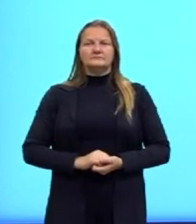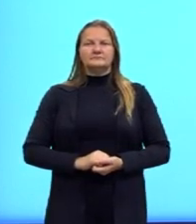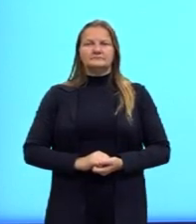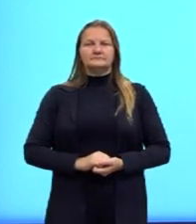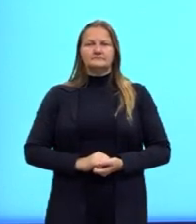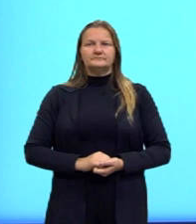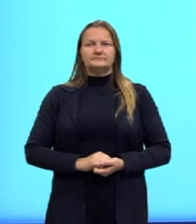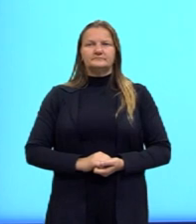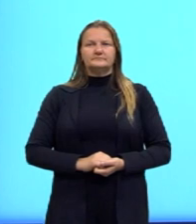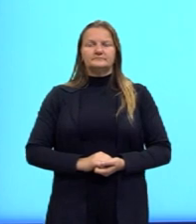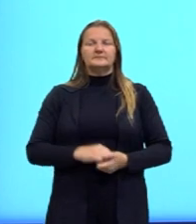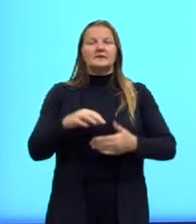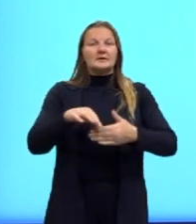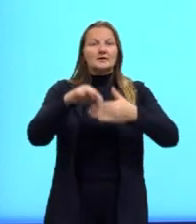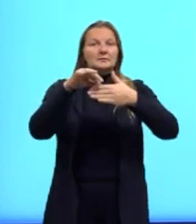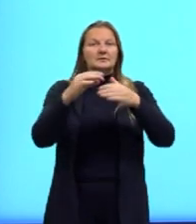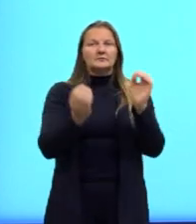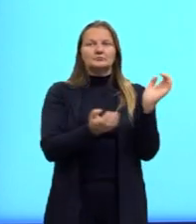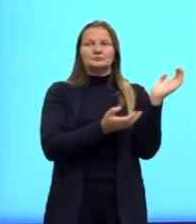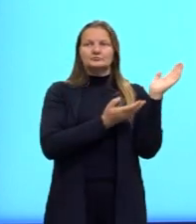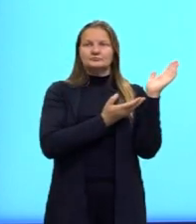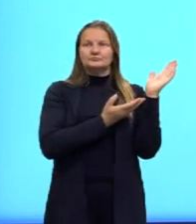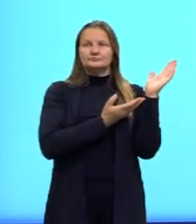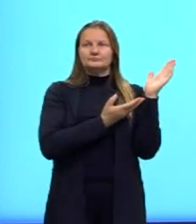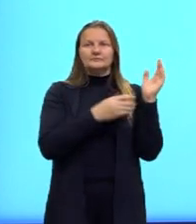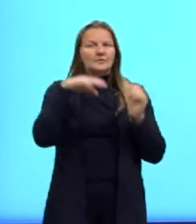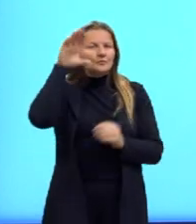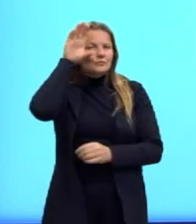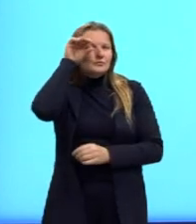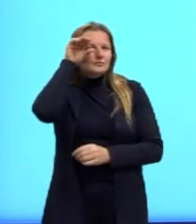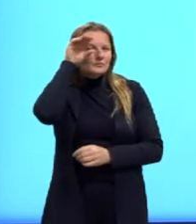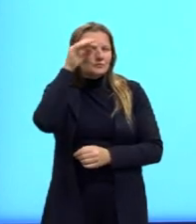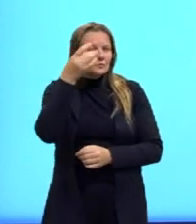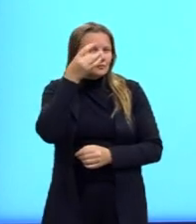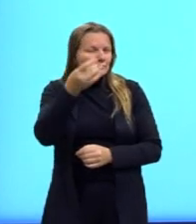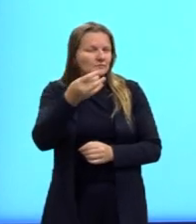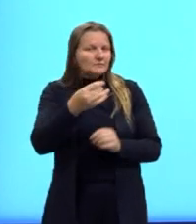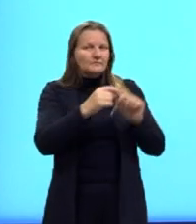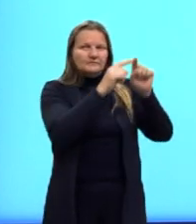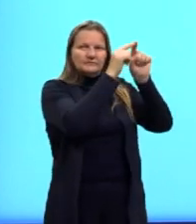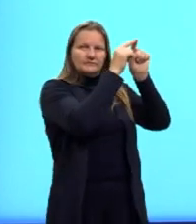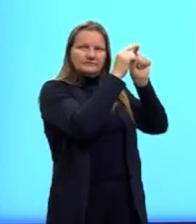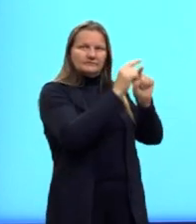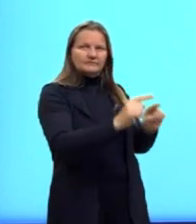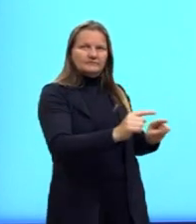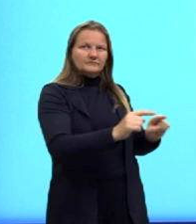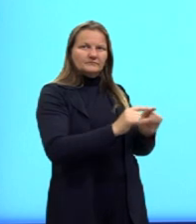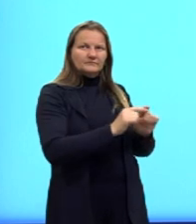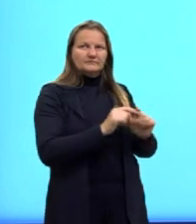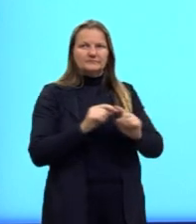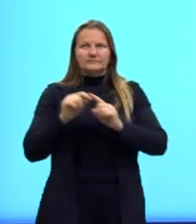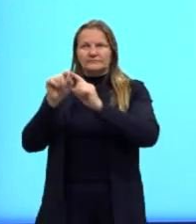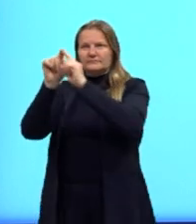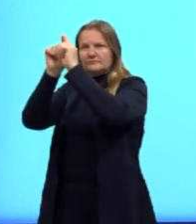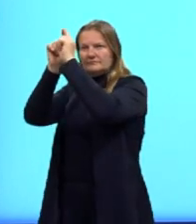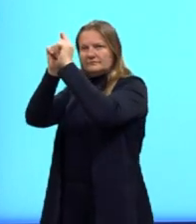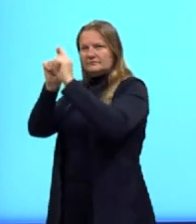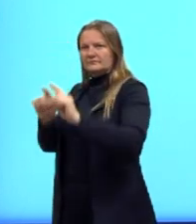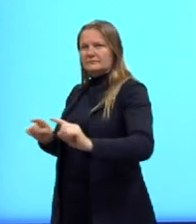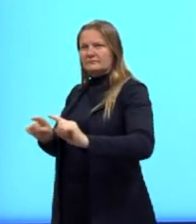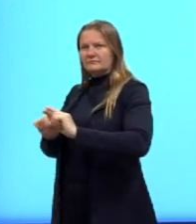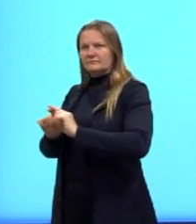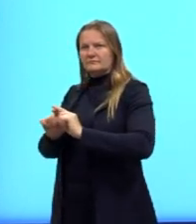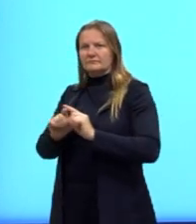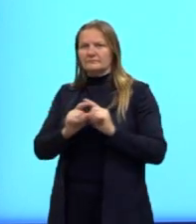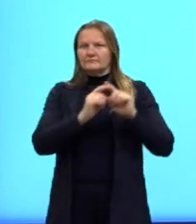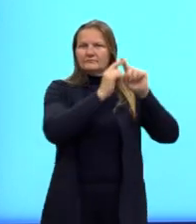Aqui eu destaquei para vocês, se nós observarmos, tá? As laterais. Nós temos duas hastes, tá? Que